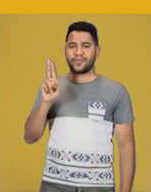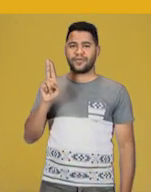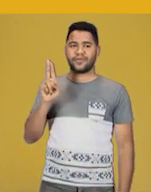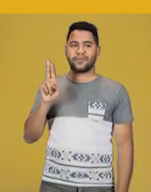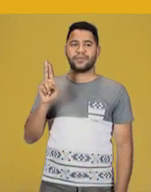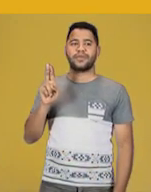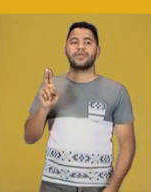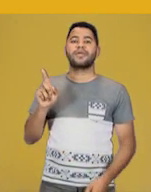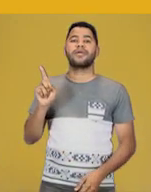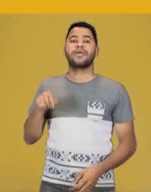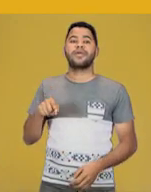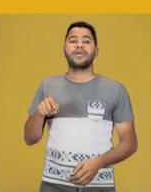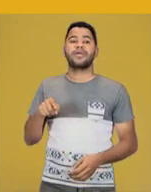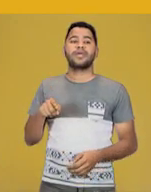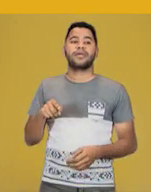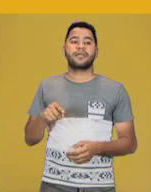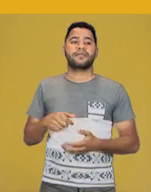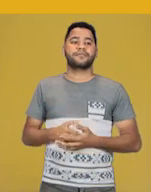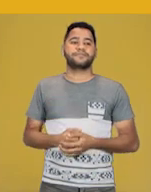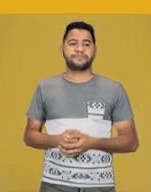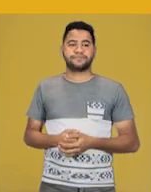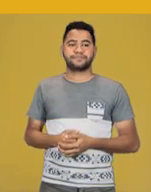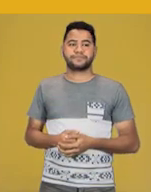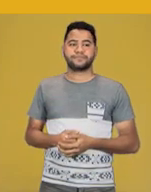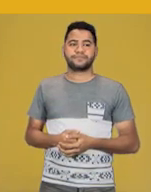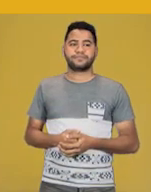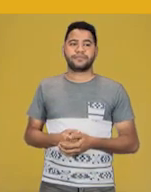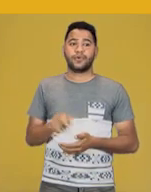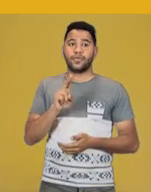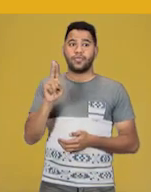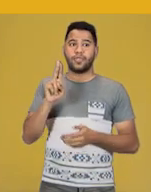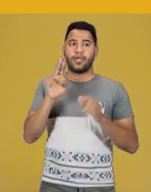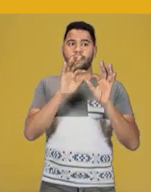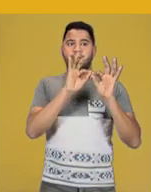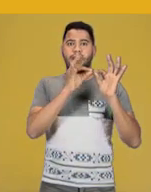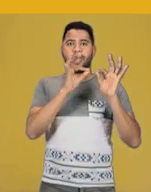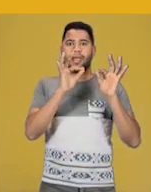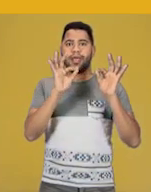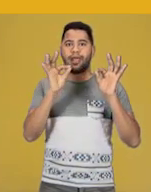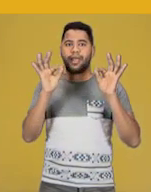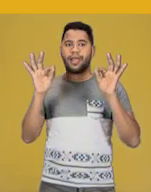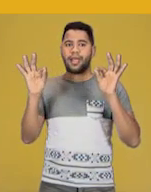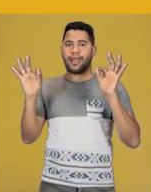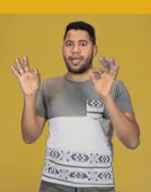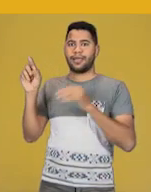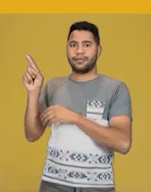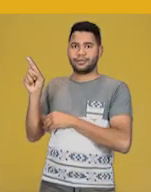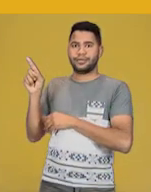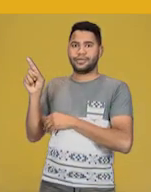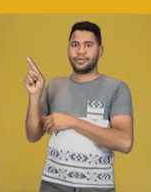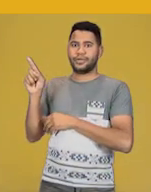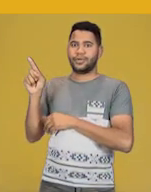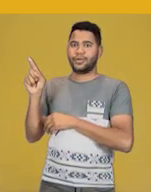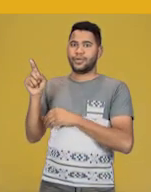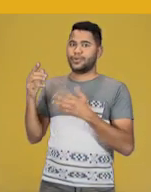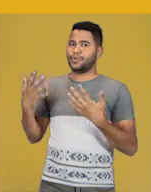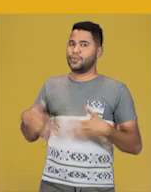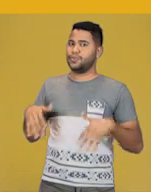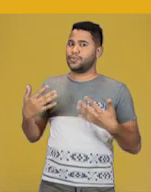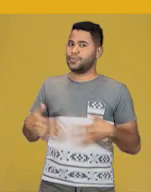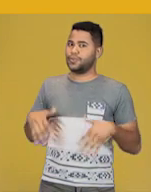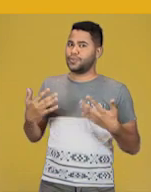Paula, Juan, Epomuceno, Maria, de los Remedios, Cipriano, la Santíssima Trindade, Ruiz e Picasso. Oh, my God!